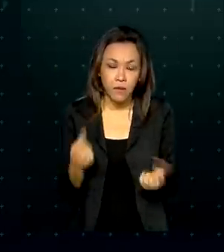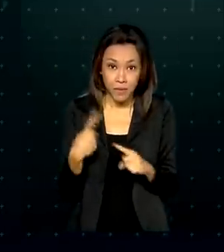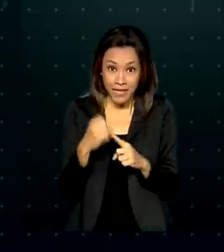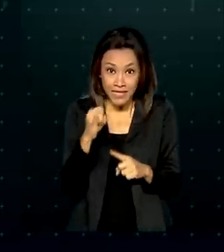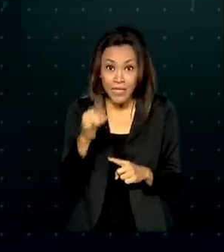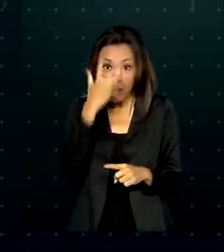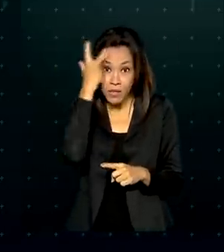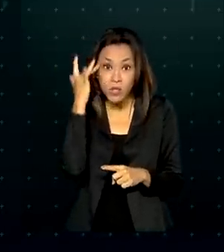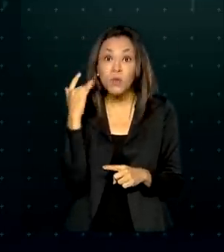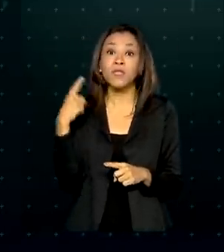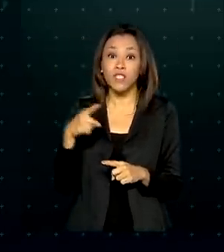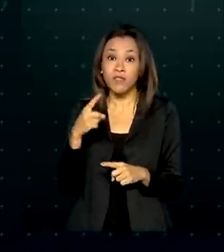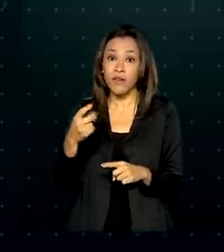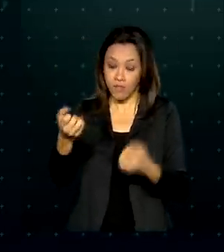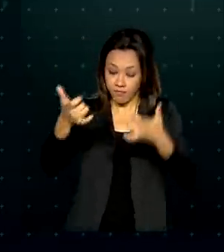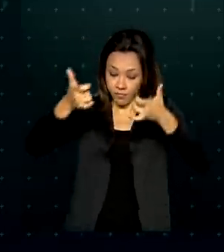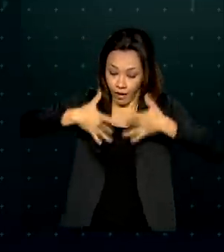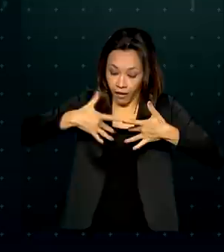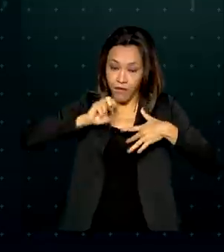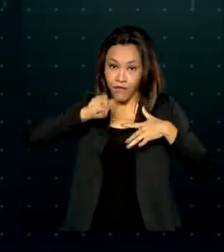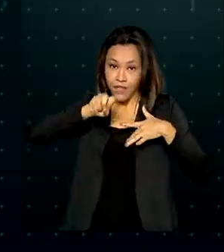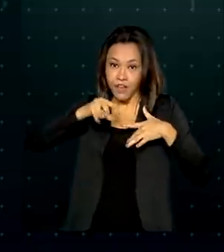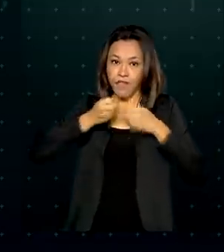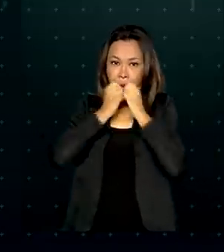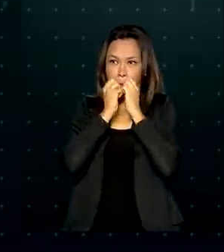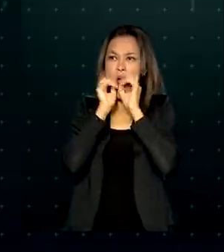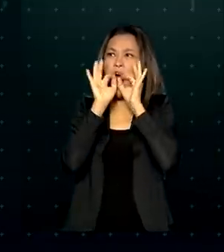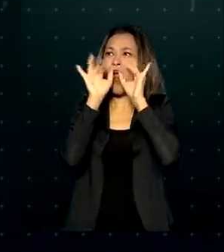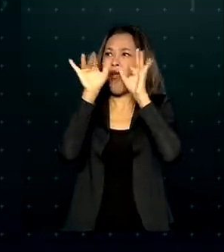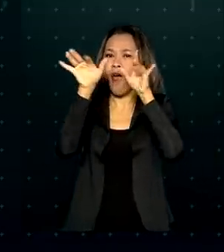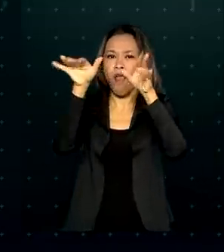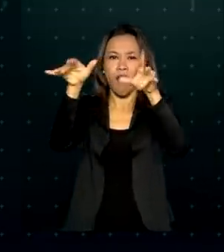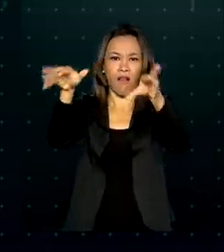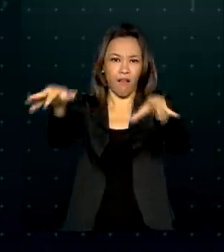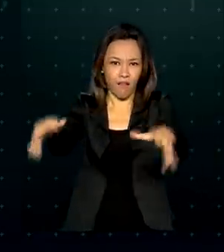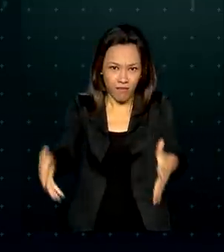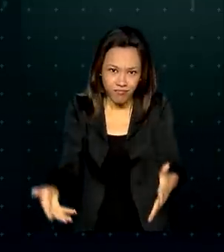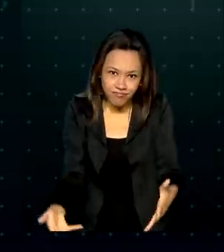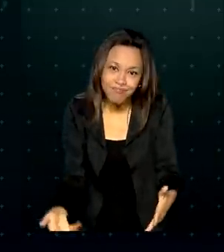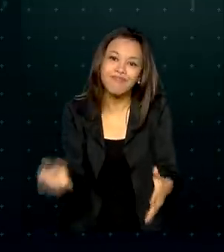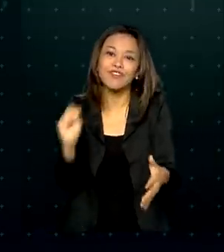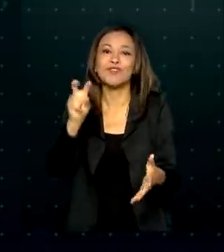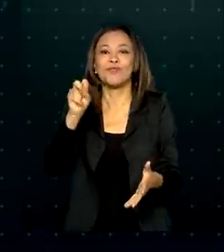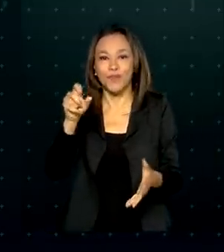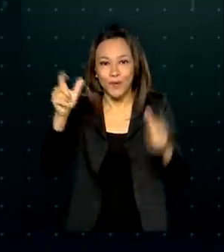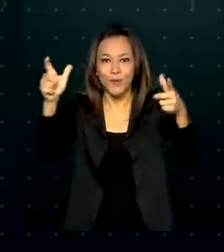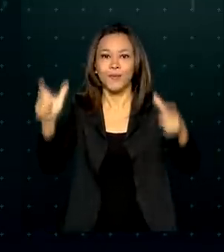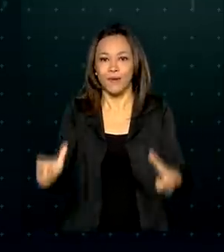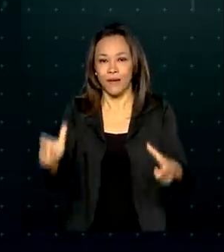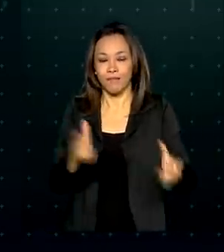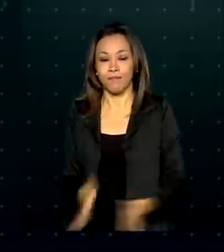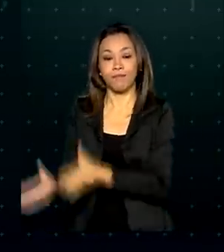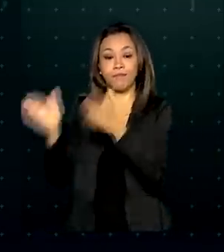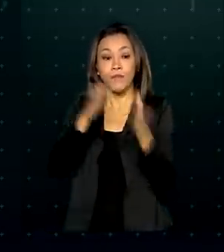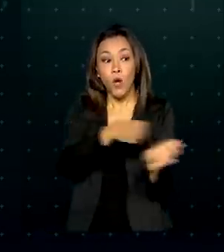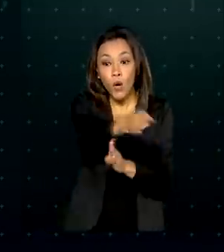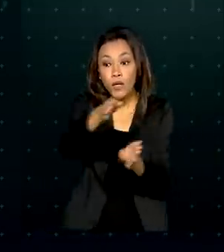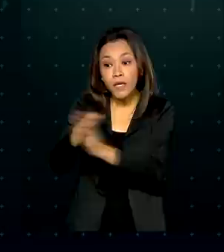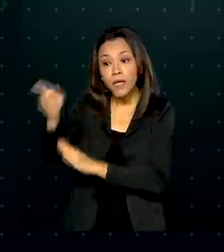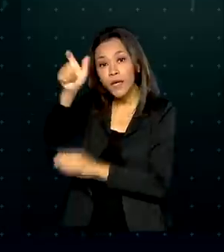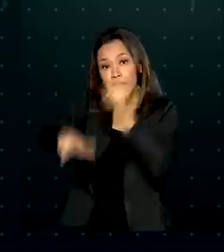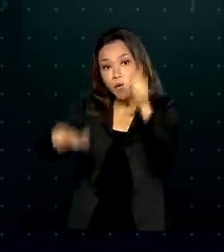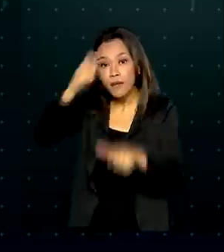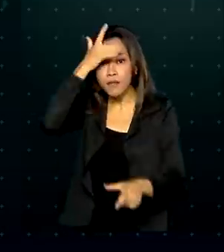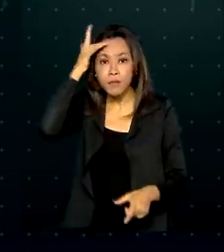estiver contaminado com o vírus, vai lançar um número maior de partículas virais no ambiente. Oriente os convidados